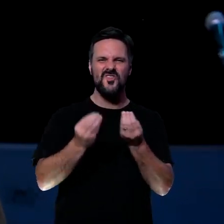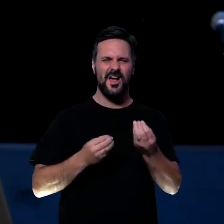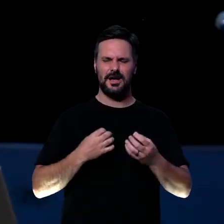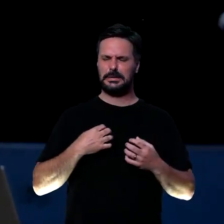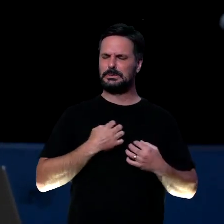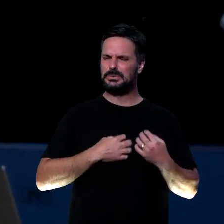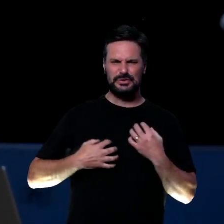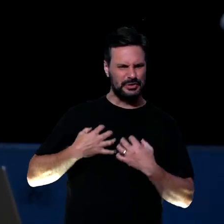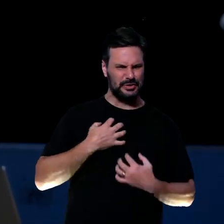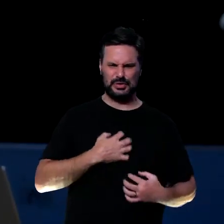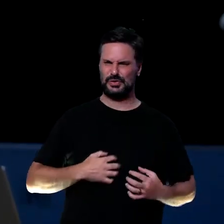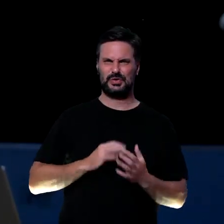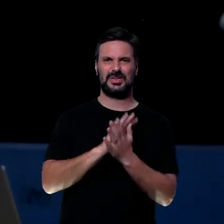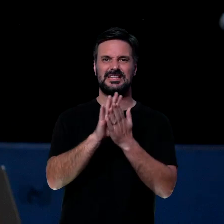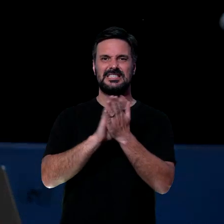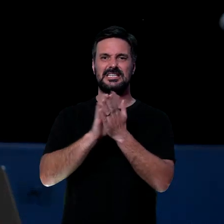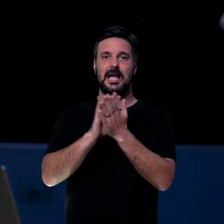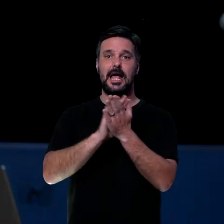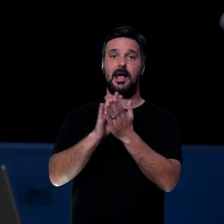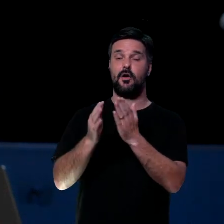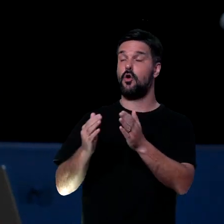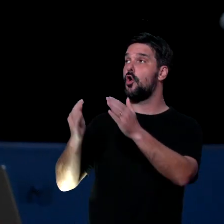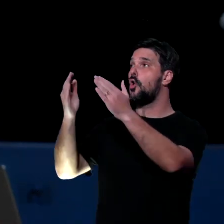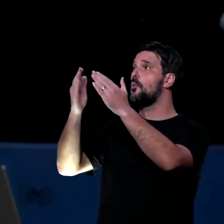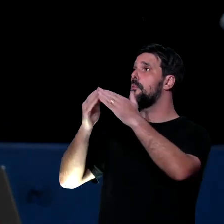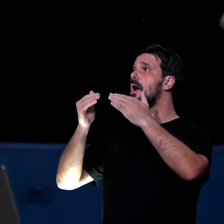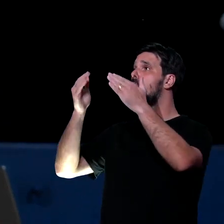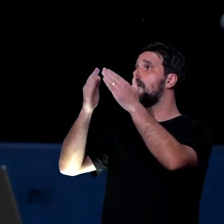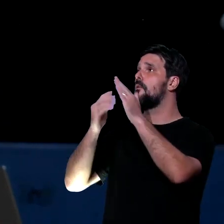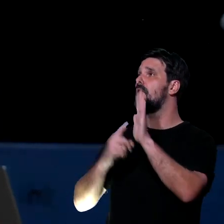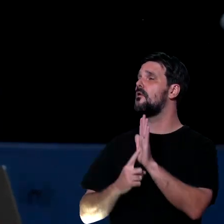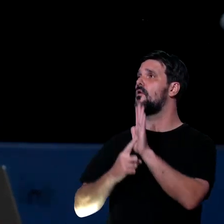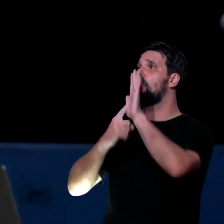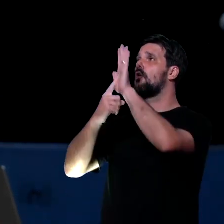ansioso? Apresente suas preocupações diante de Deus.